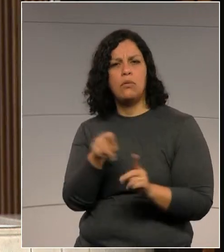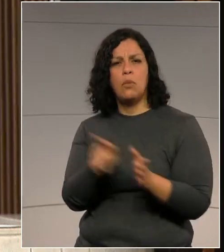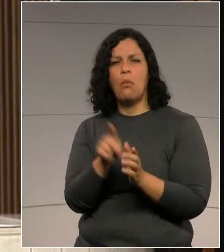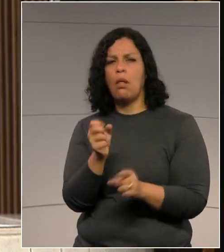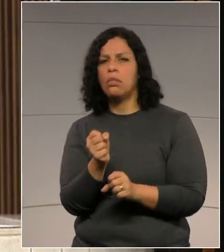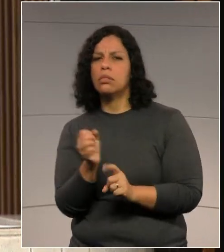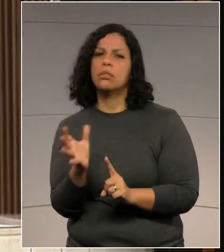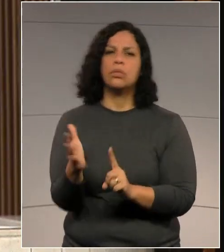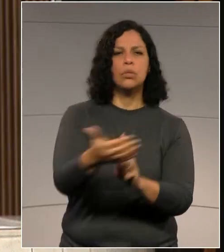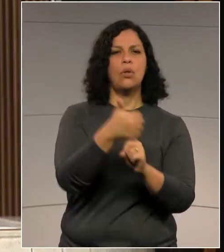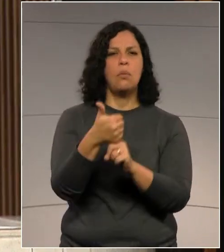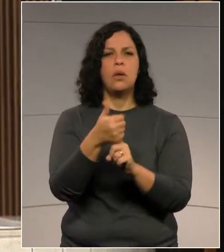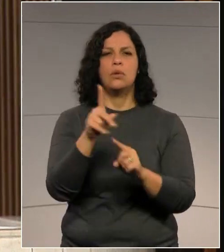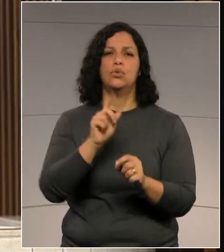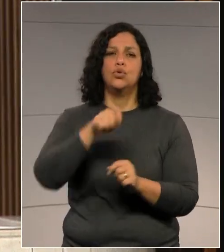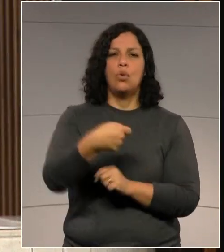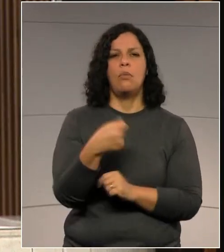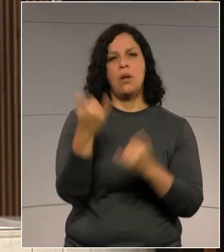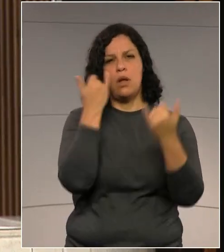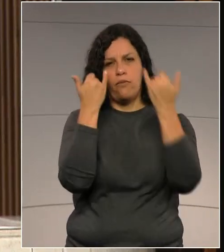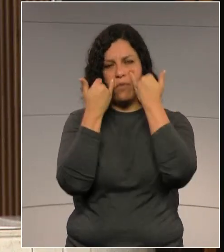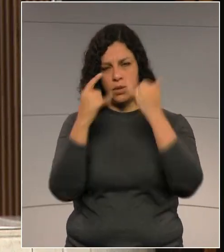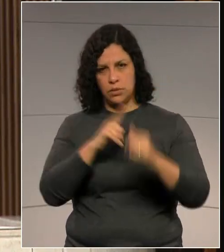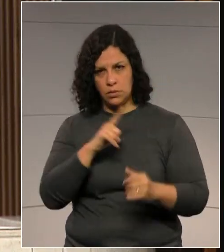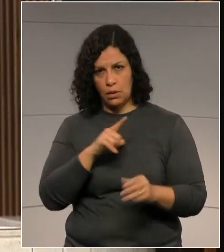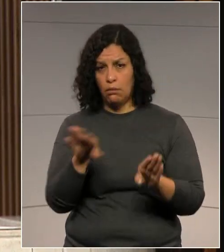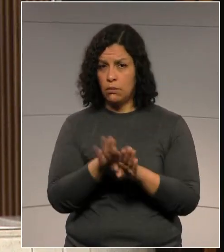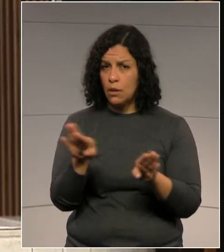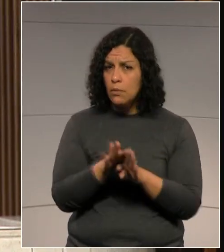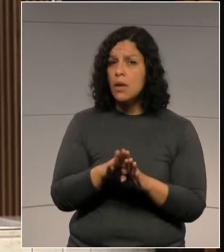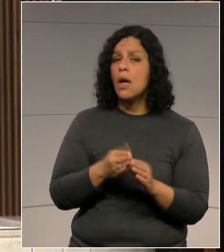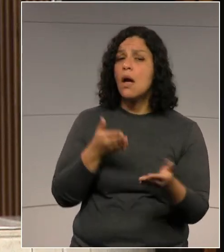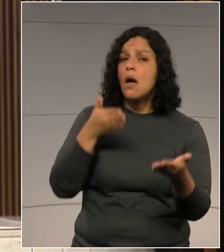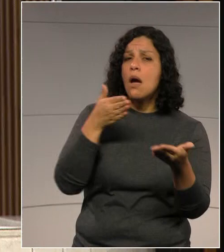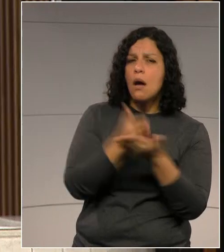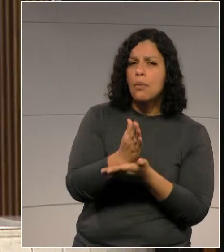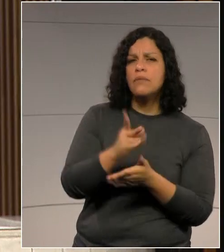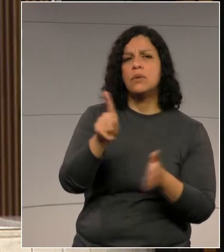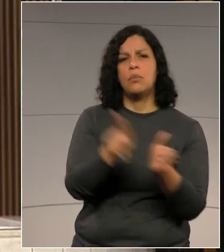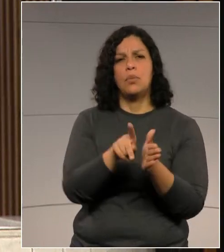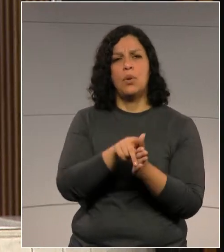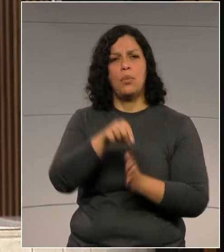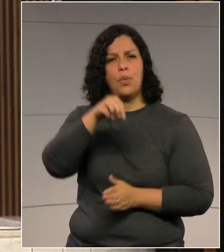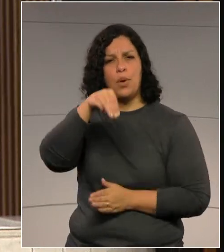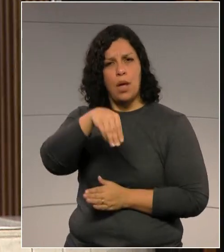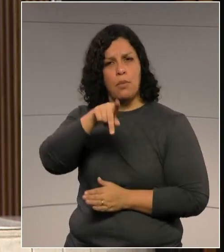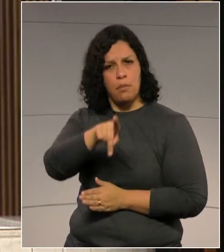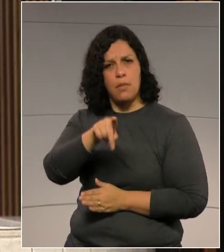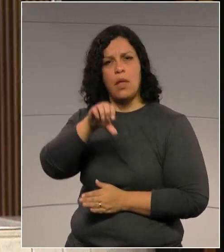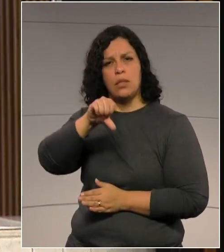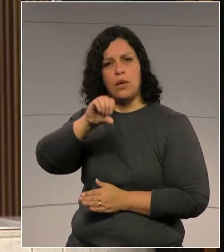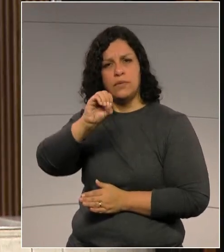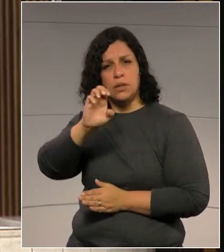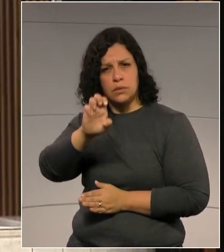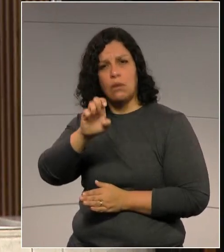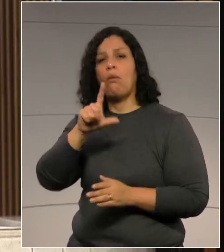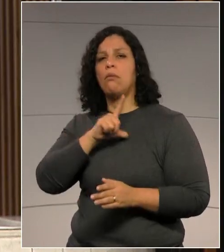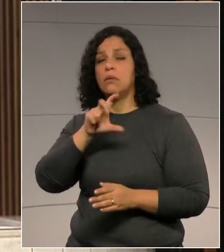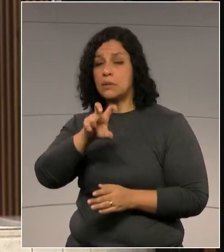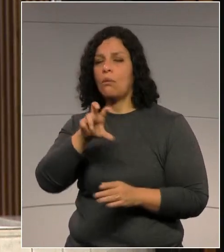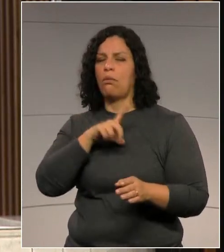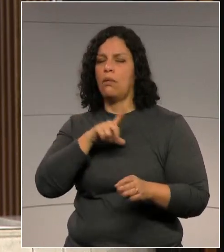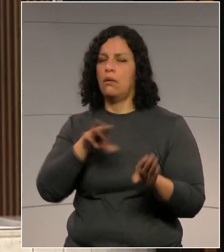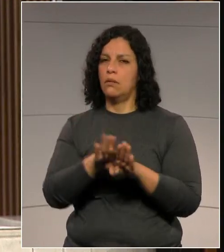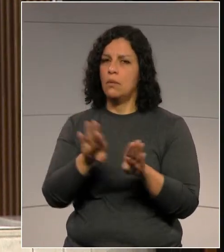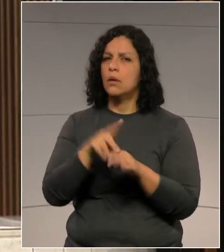controlar a informação. Entre os tantos danos que a aprovação da MP905 provocará, destacamos